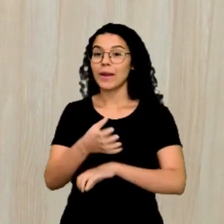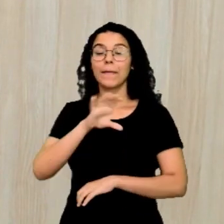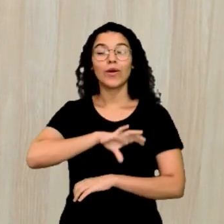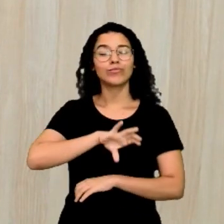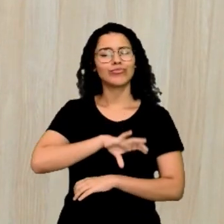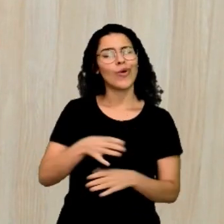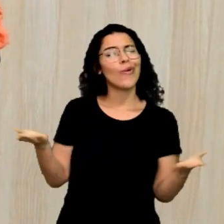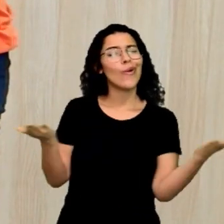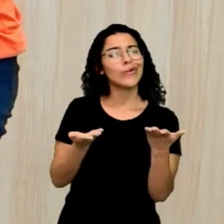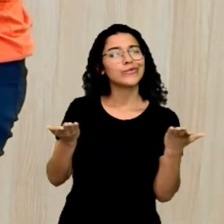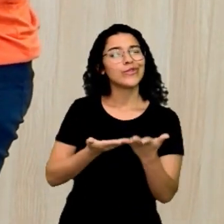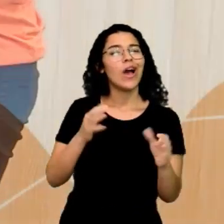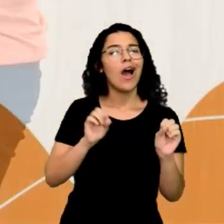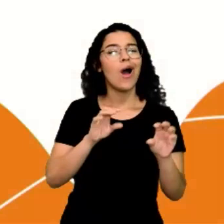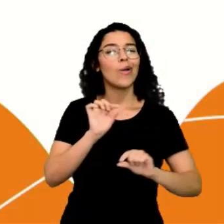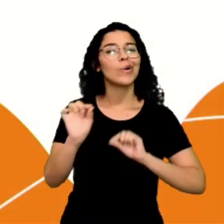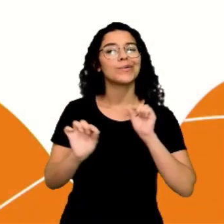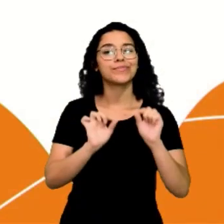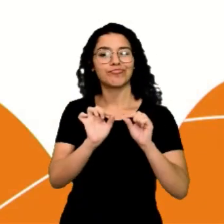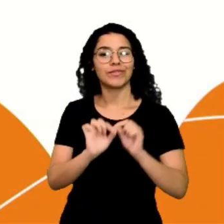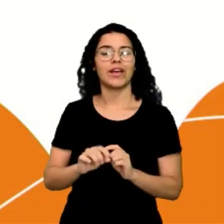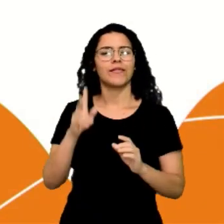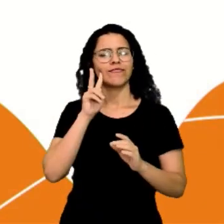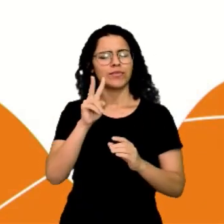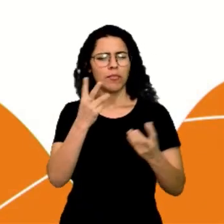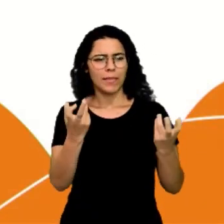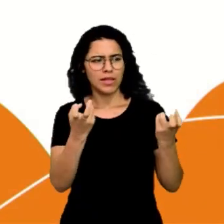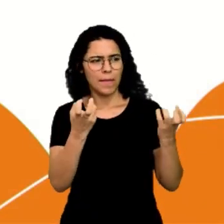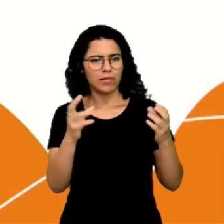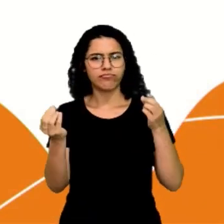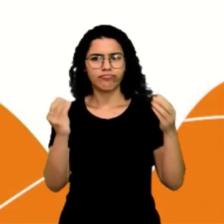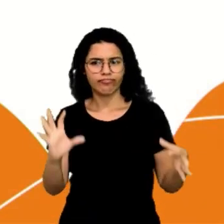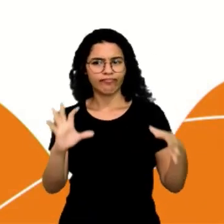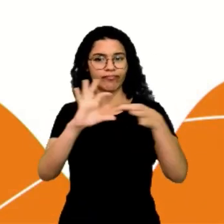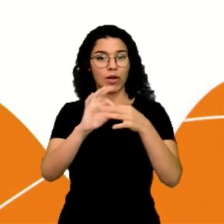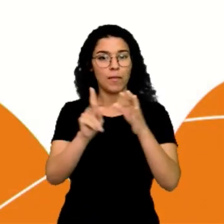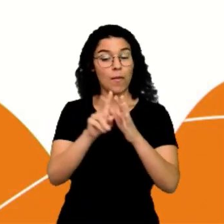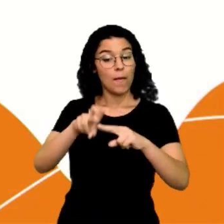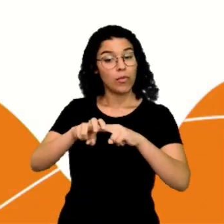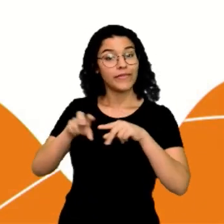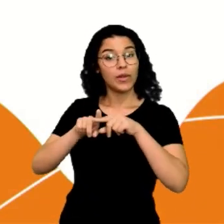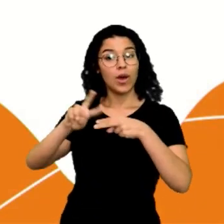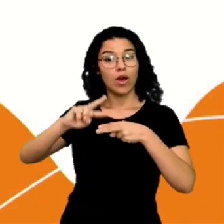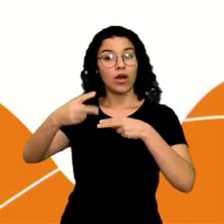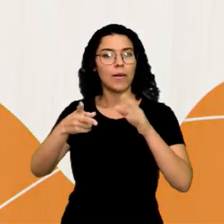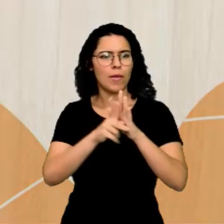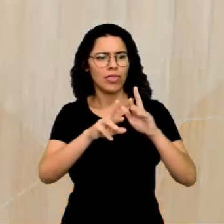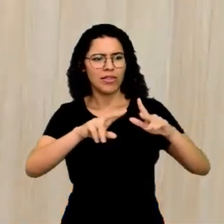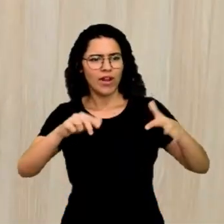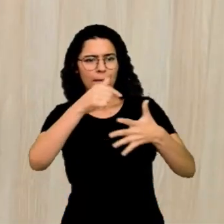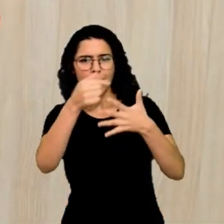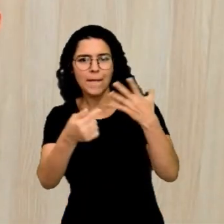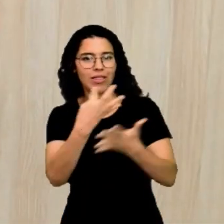a onda de hoje é estabelecer relação causa e consequência entre partes e elementos do texto.